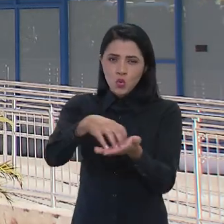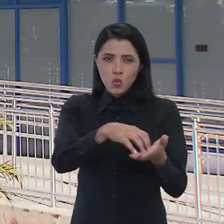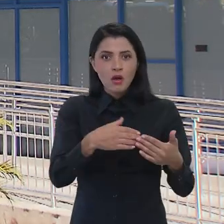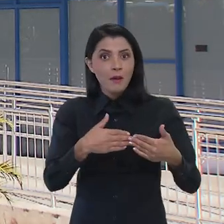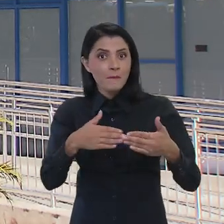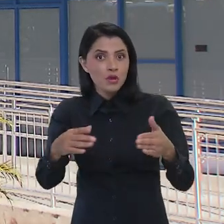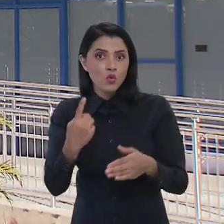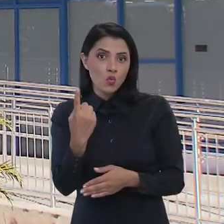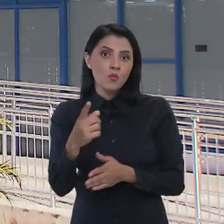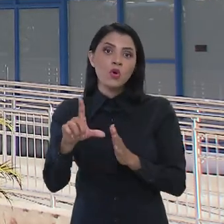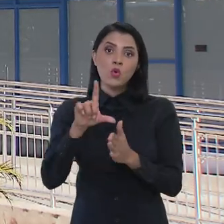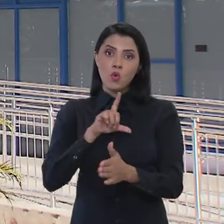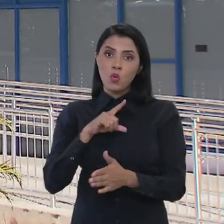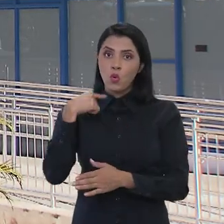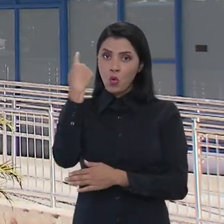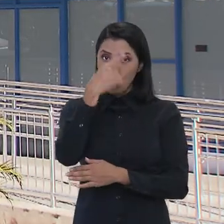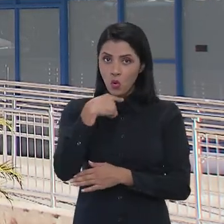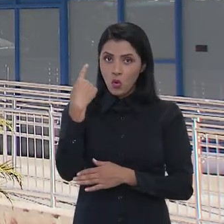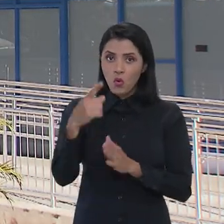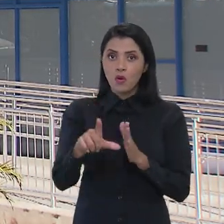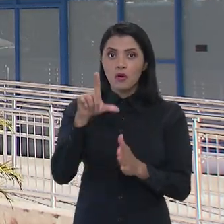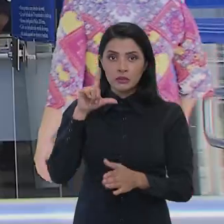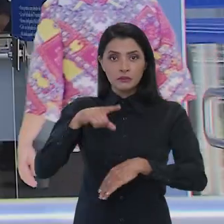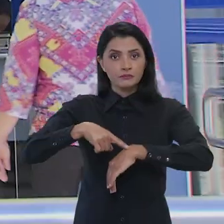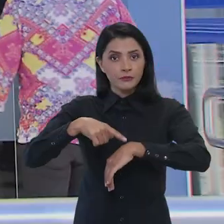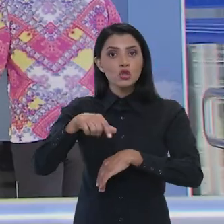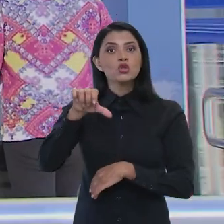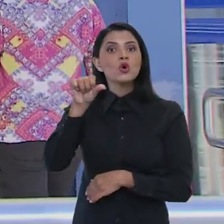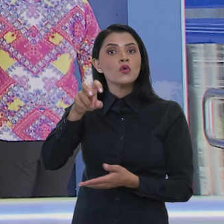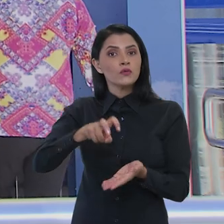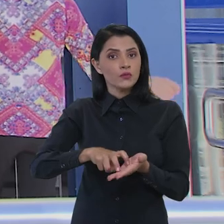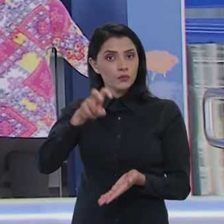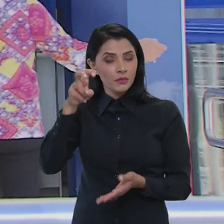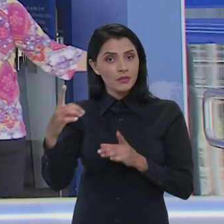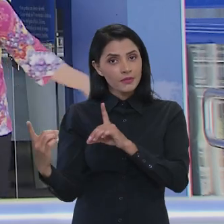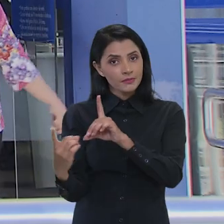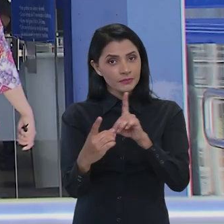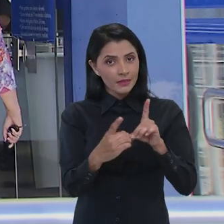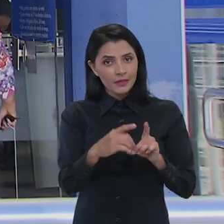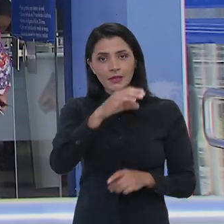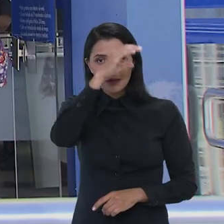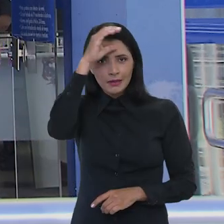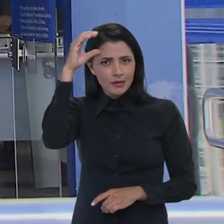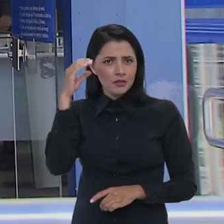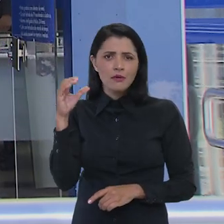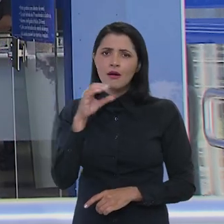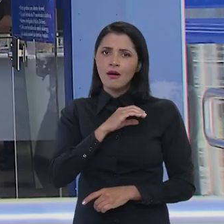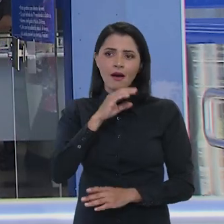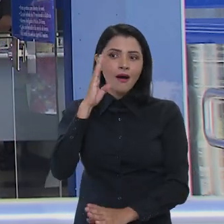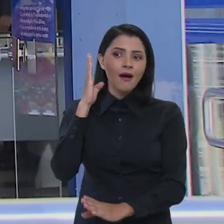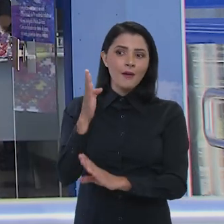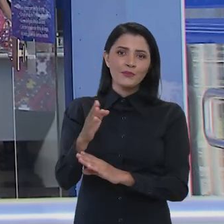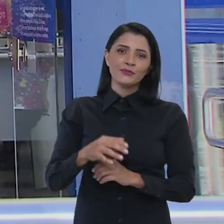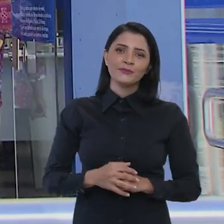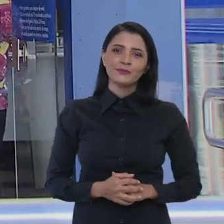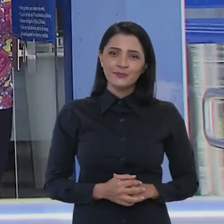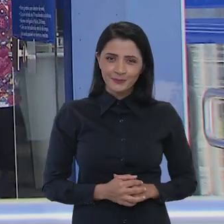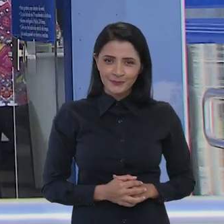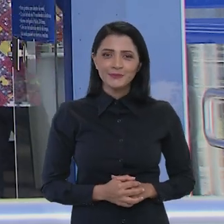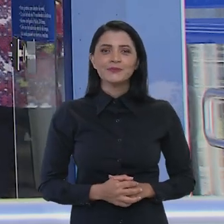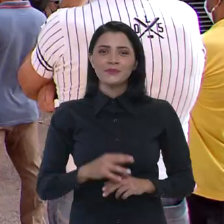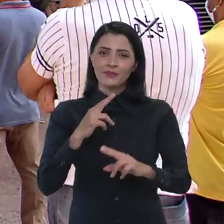as agências abrirão com uma hora de antecedência, às 9 horas da manhã, para atender os clientes de forma mais